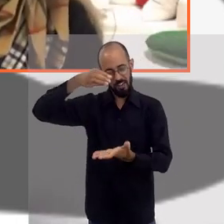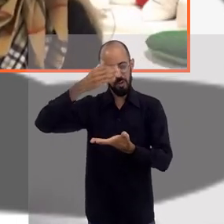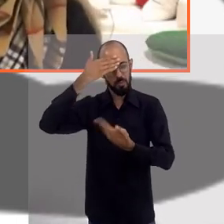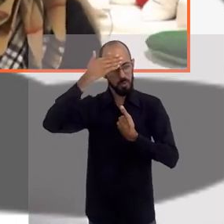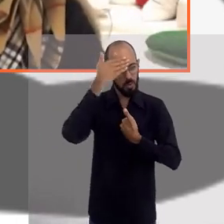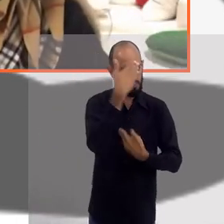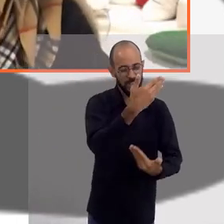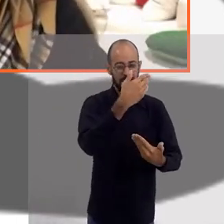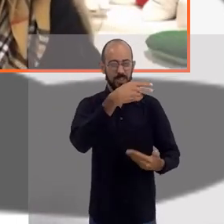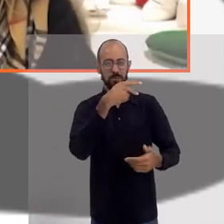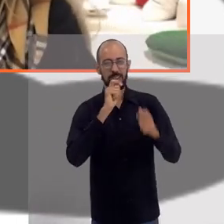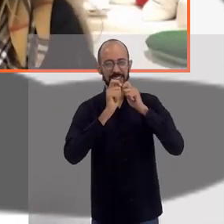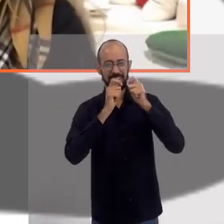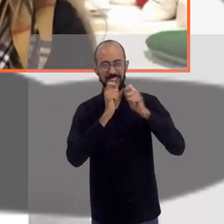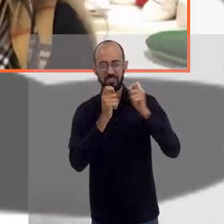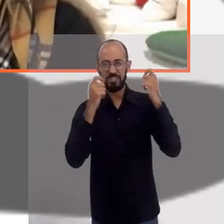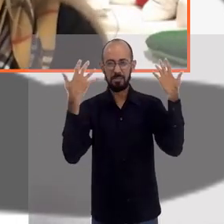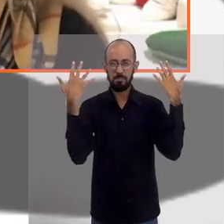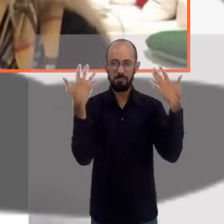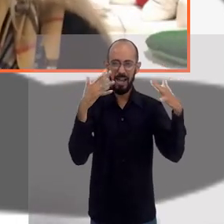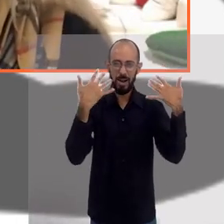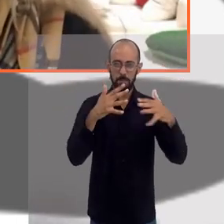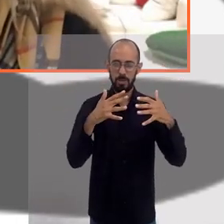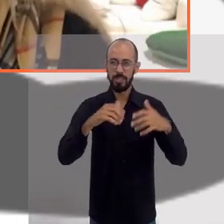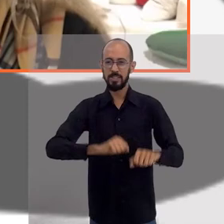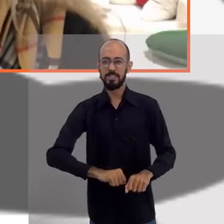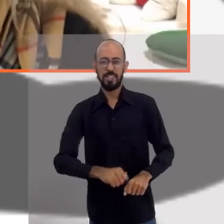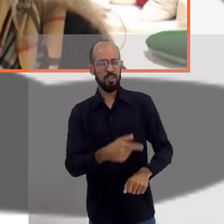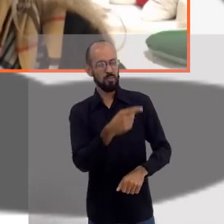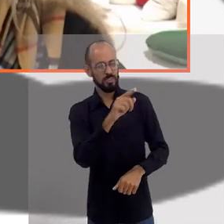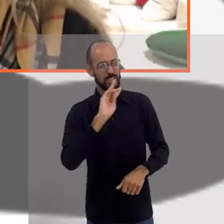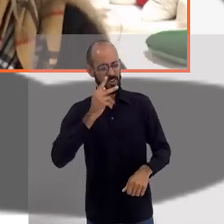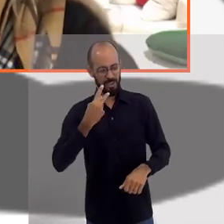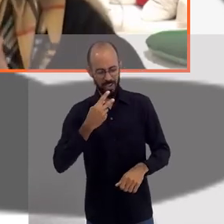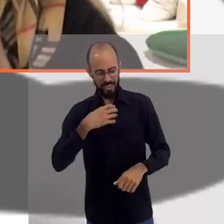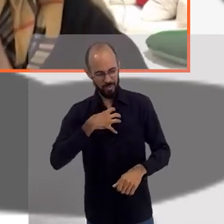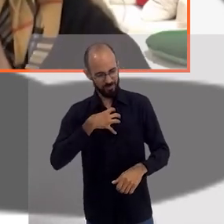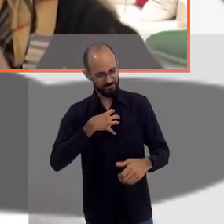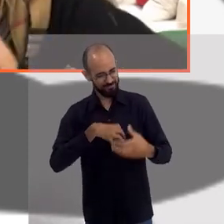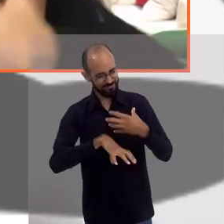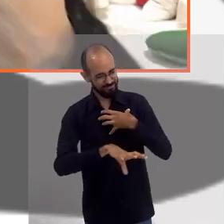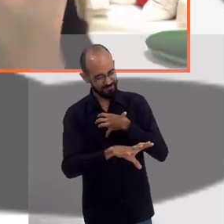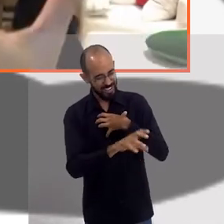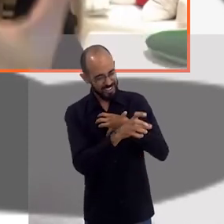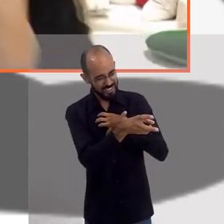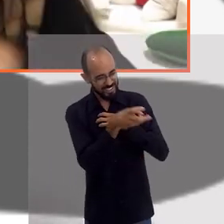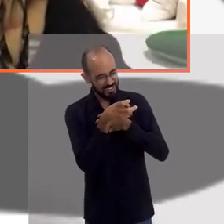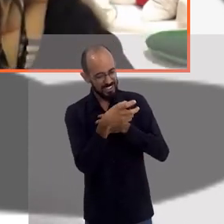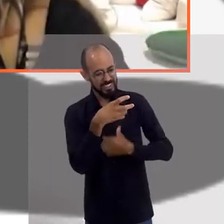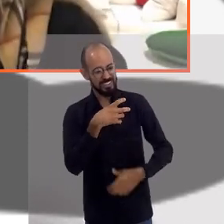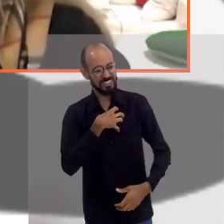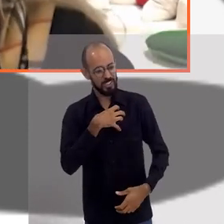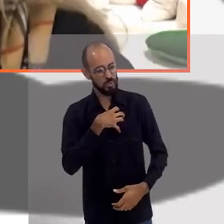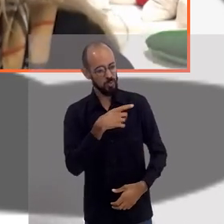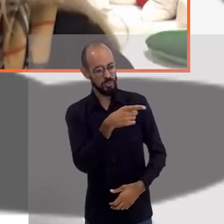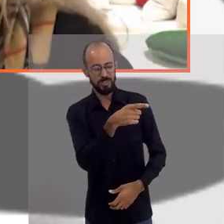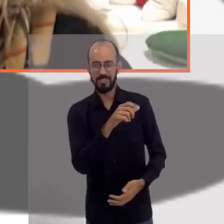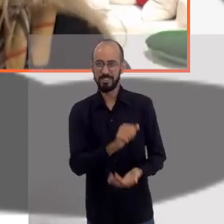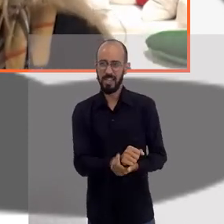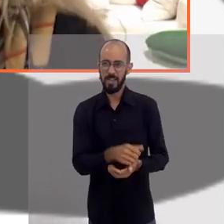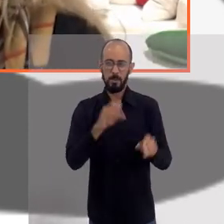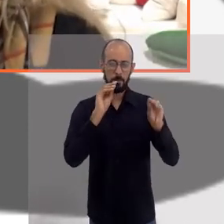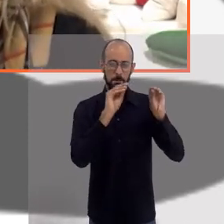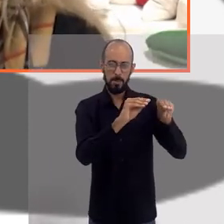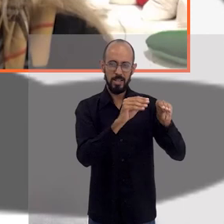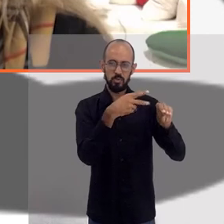entrevista maravilhosa, meus parabéns, ser humano que me habita reconhece o ser humano que te habita, fica com Deus, um